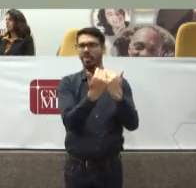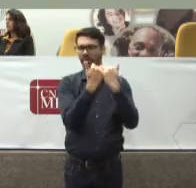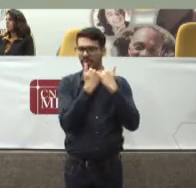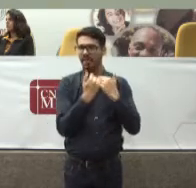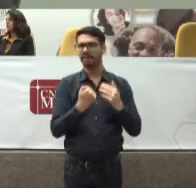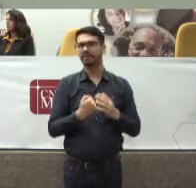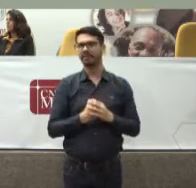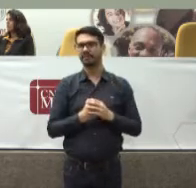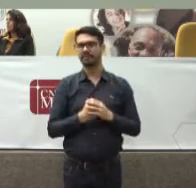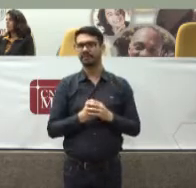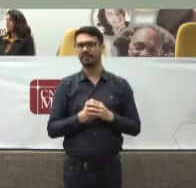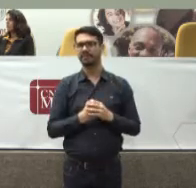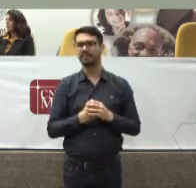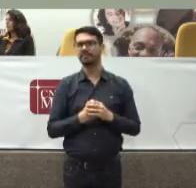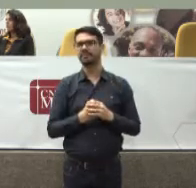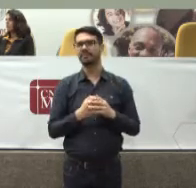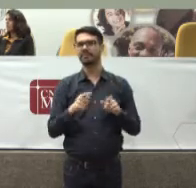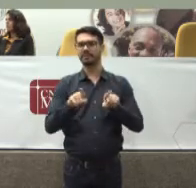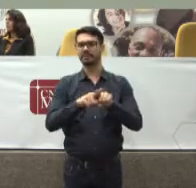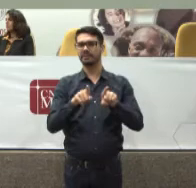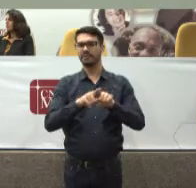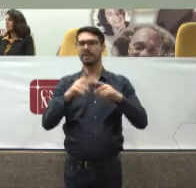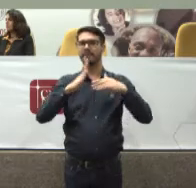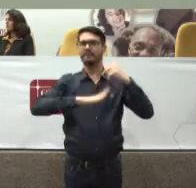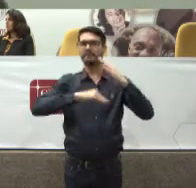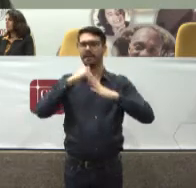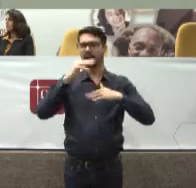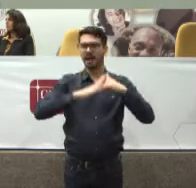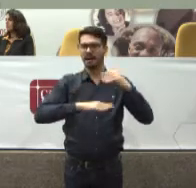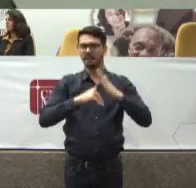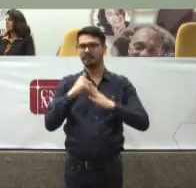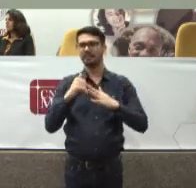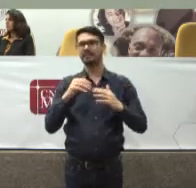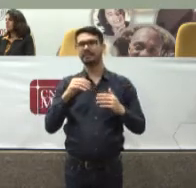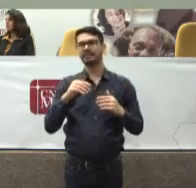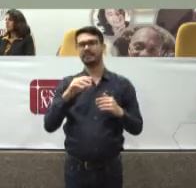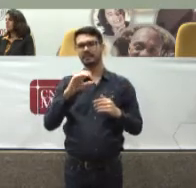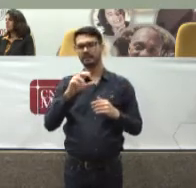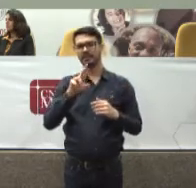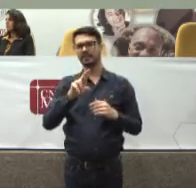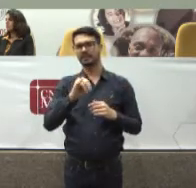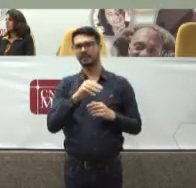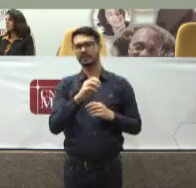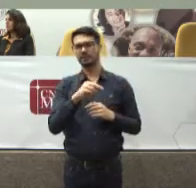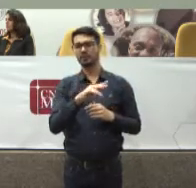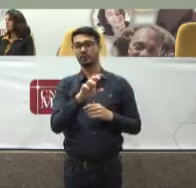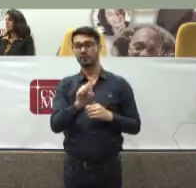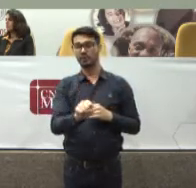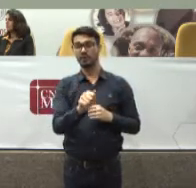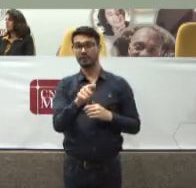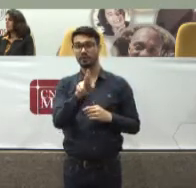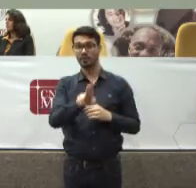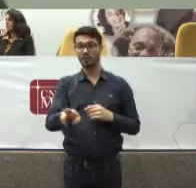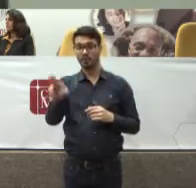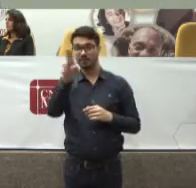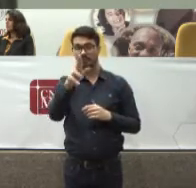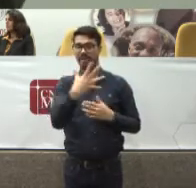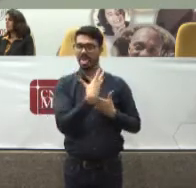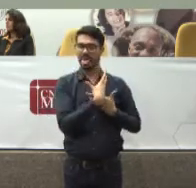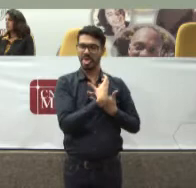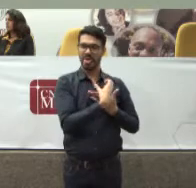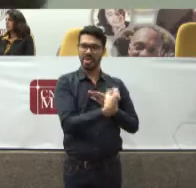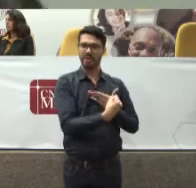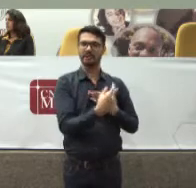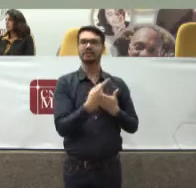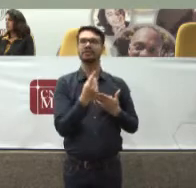ele não seja Vítima De práticas Criminosas Que usam O judiciário Para sangrar O cofre Que era